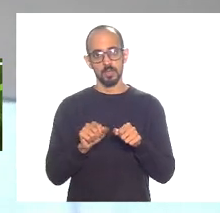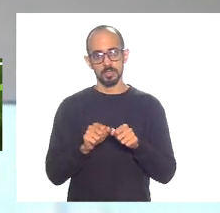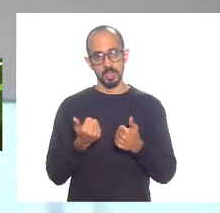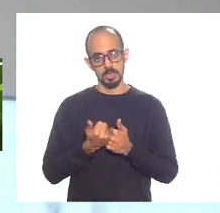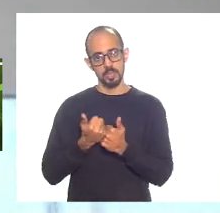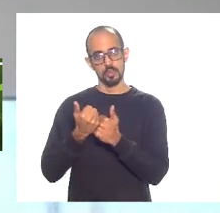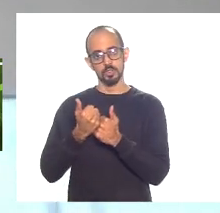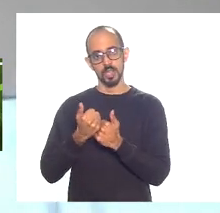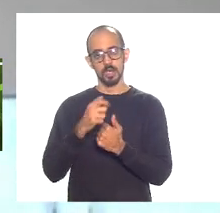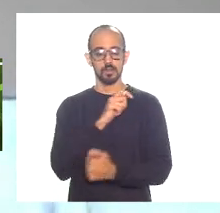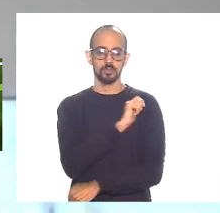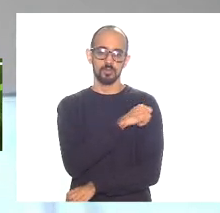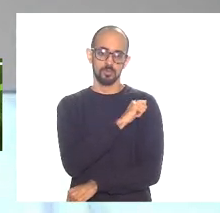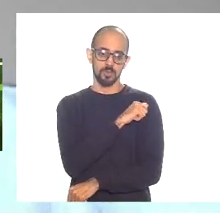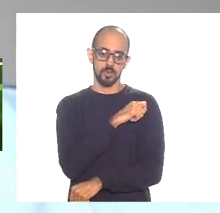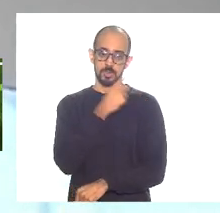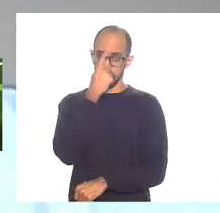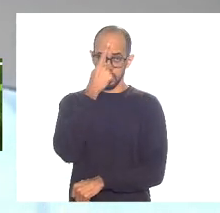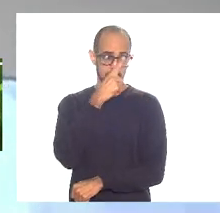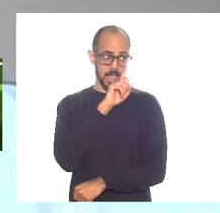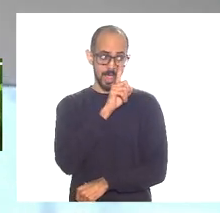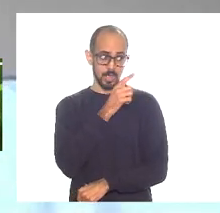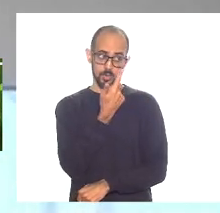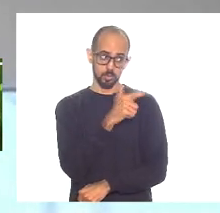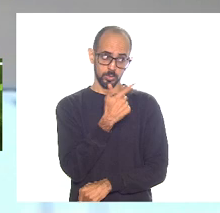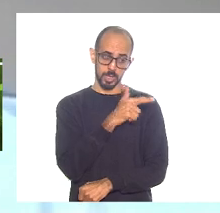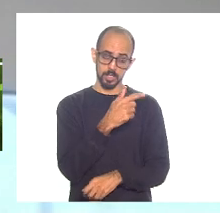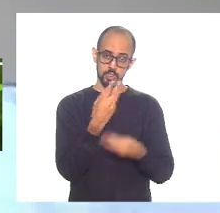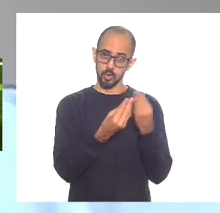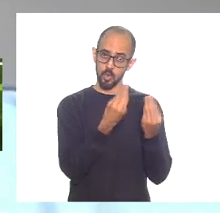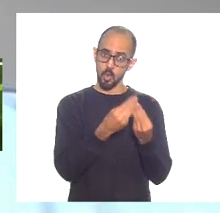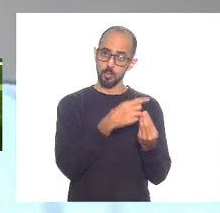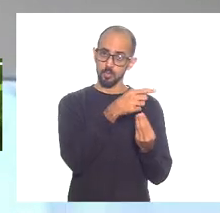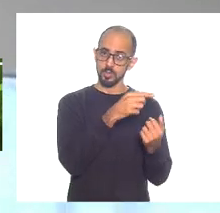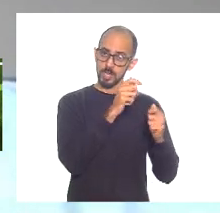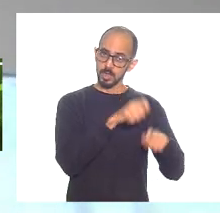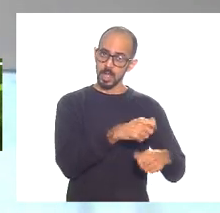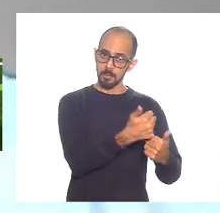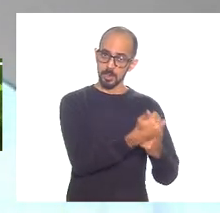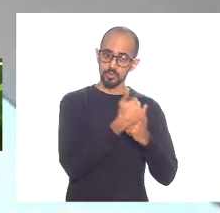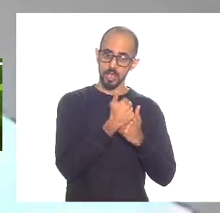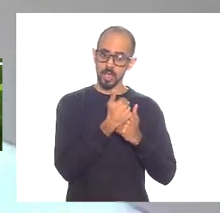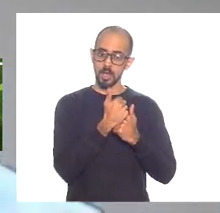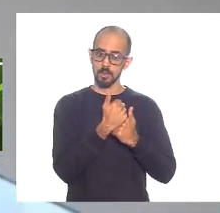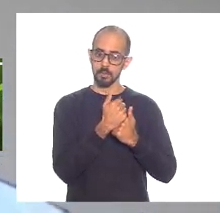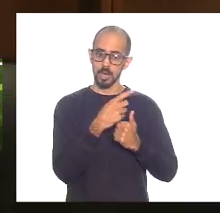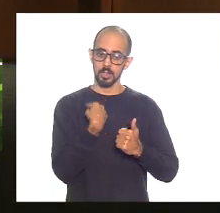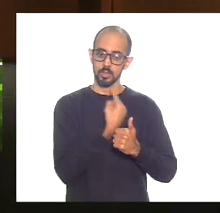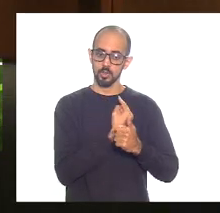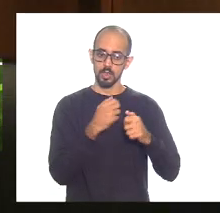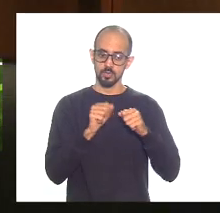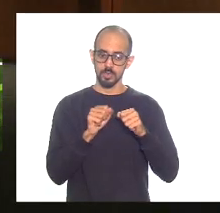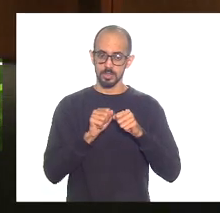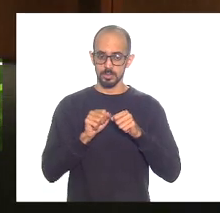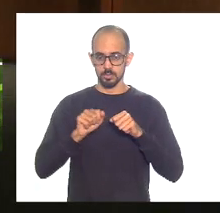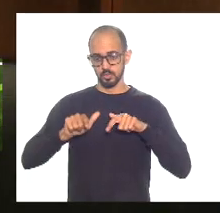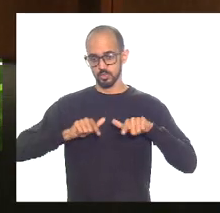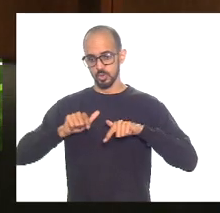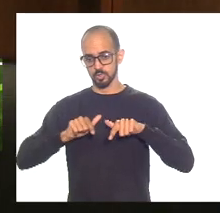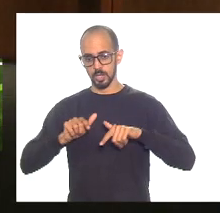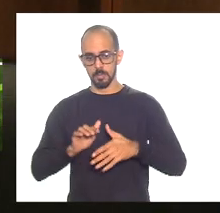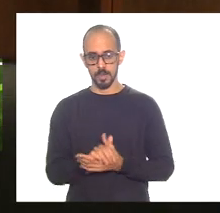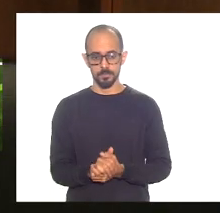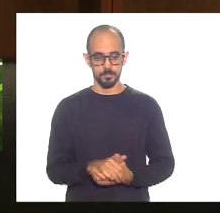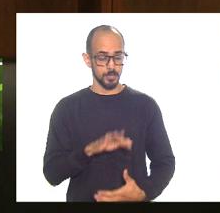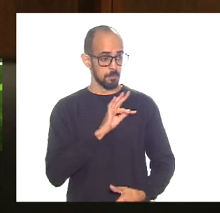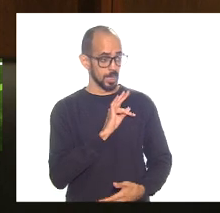vocês não tem ideia Mauro Osório do quanto vocês estão sendo úteis para o exercício dos nossos mandatos obrigado Obrigado Obrigado Valdeque Deputada